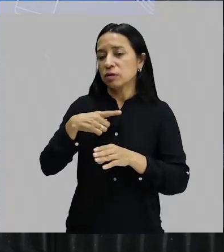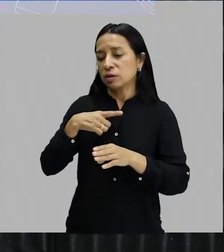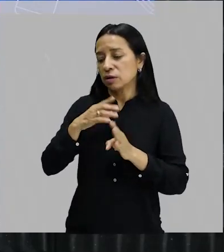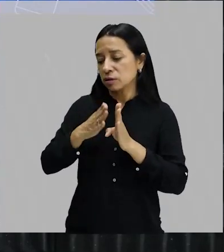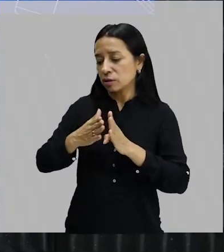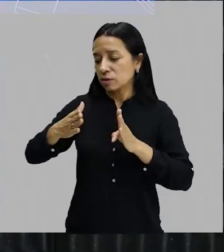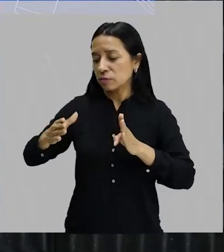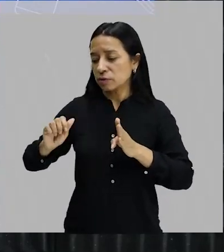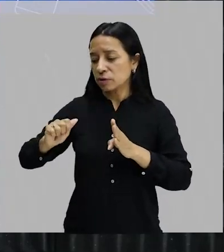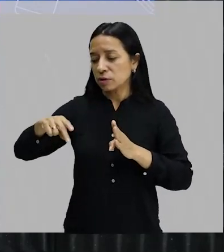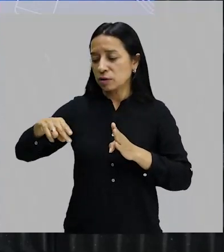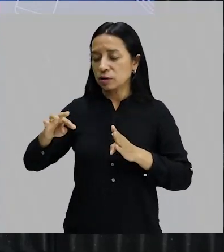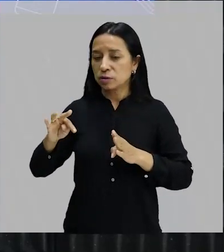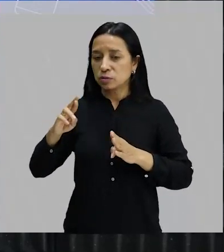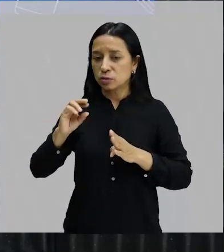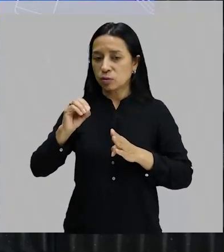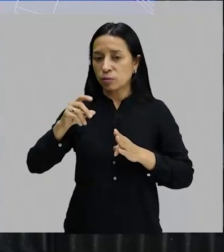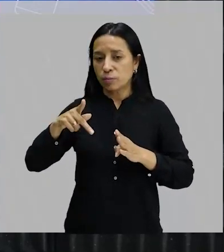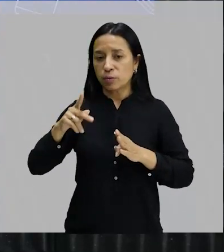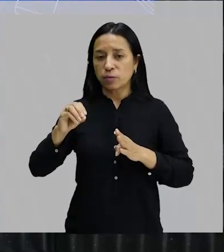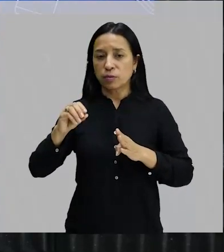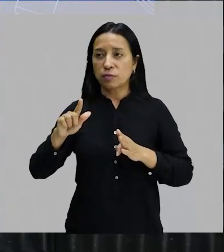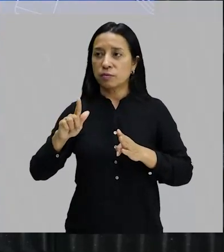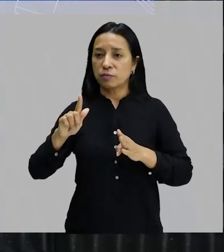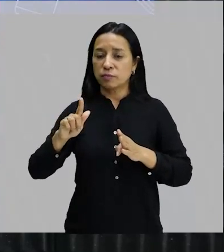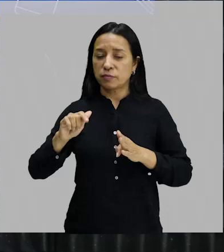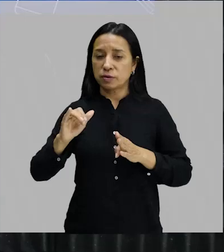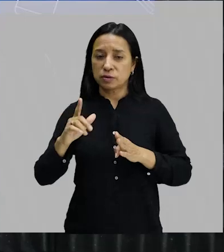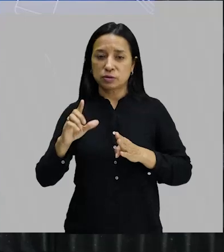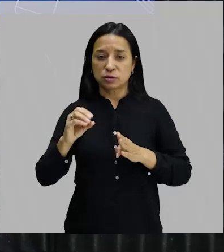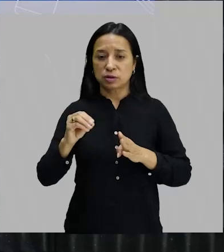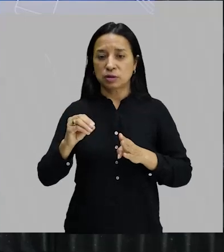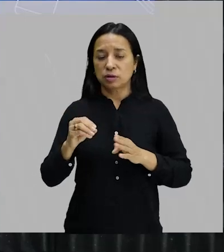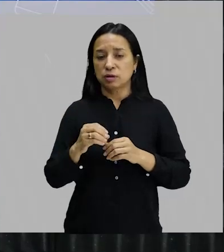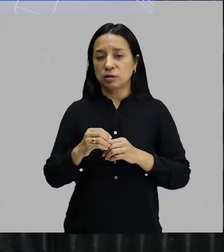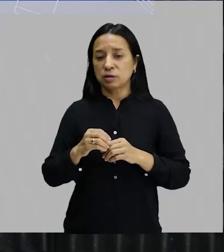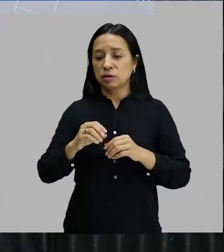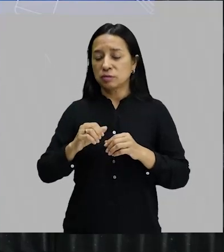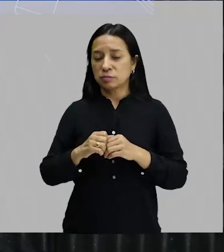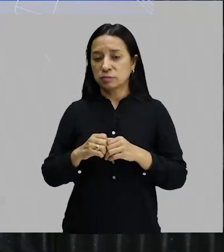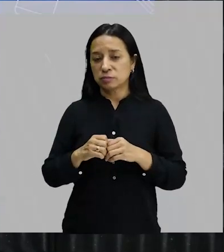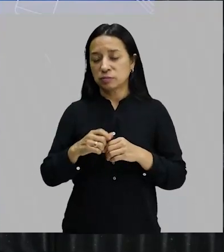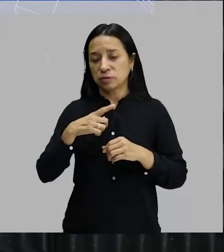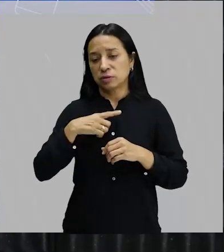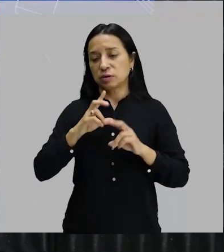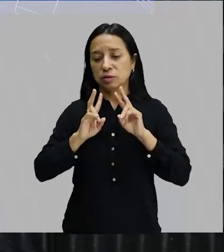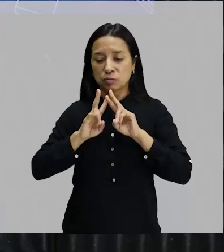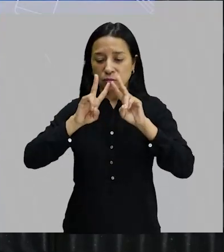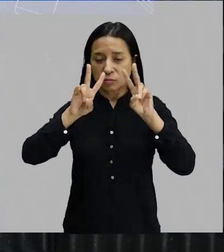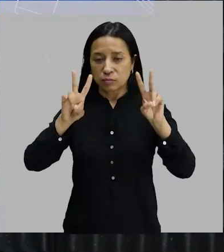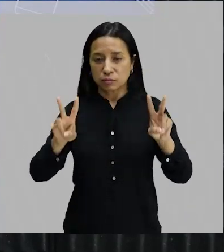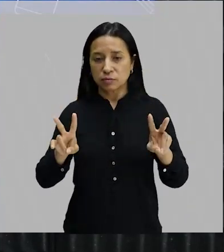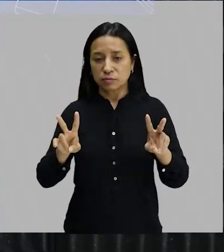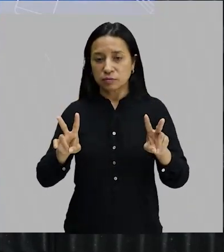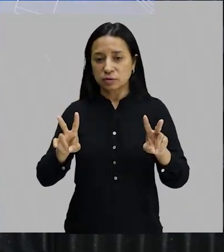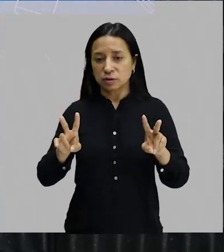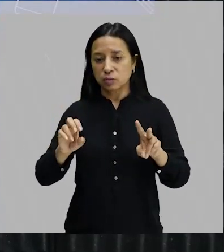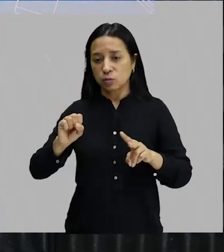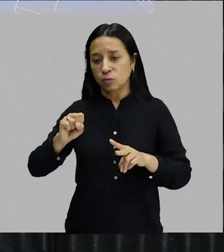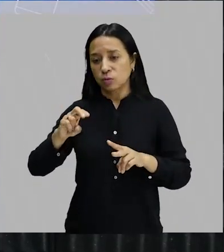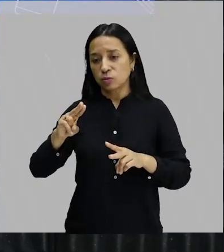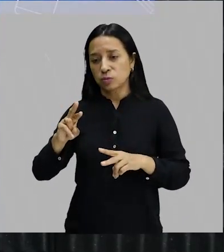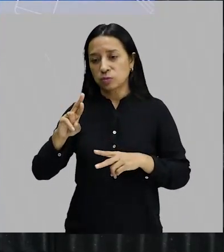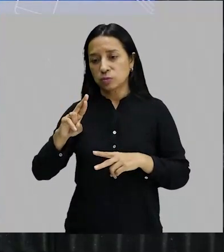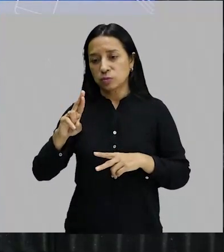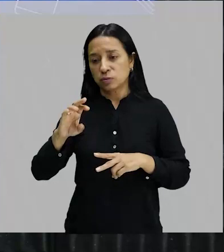antropofágica, que é mais orgânica, que é mais fluida e que tem uma visão um tanto mais surrealista.